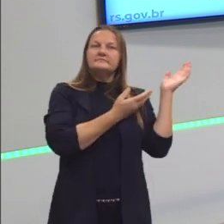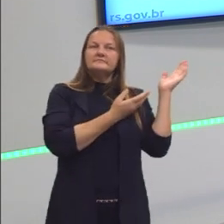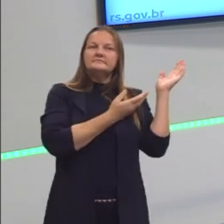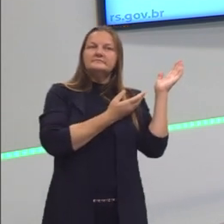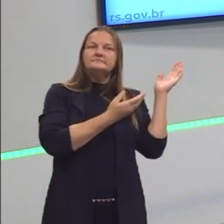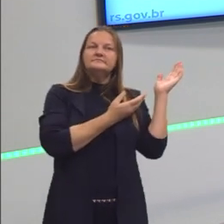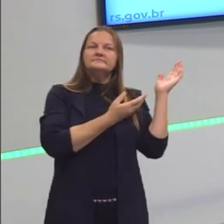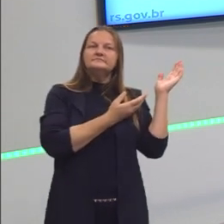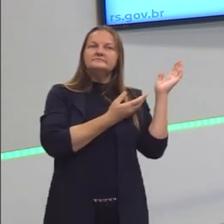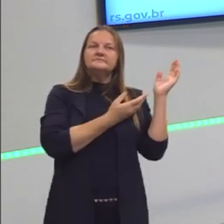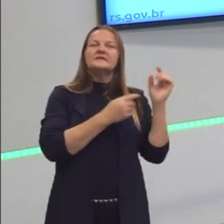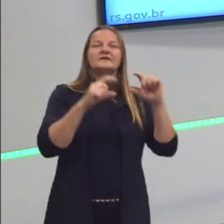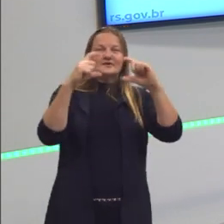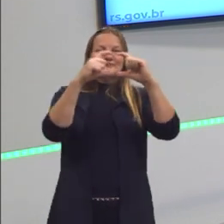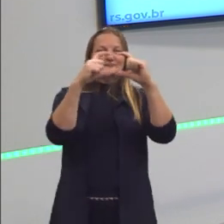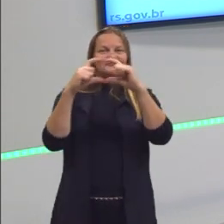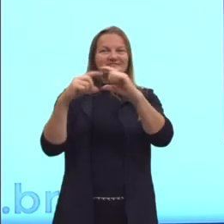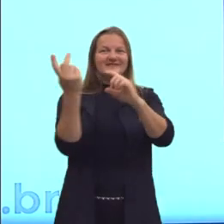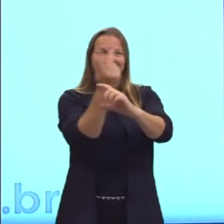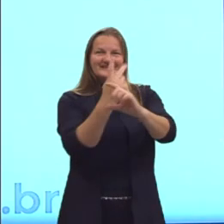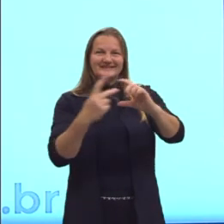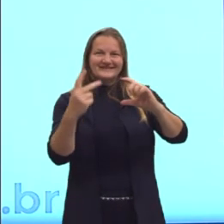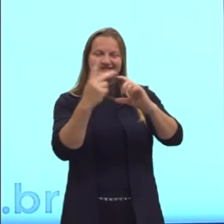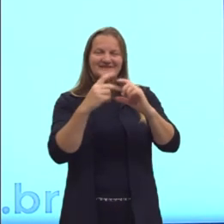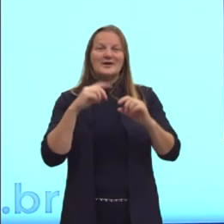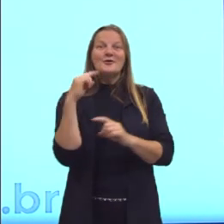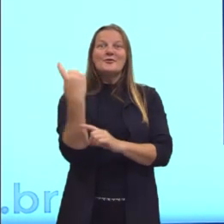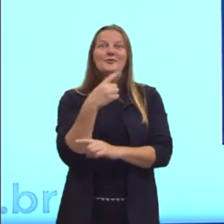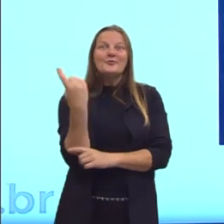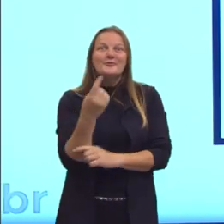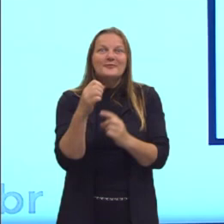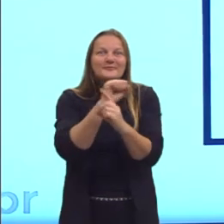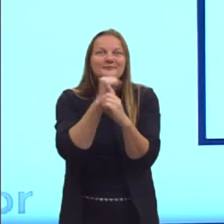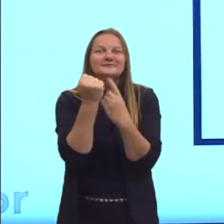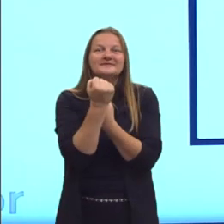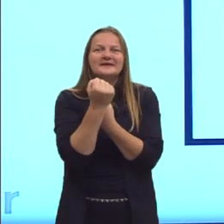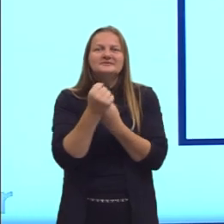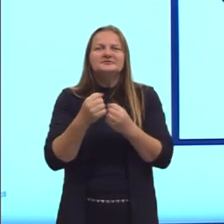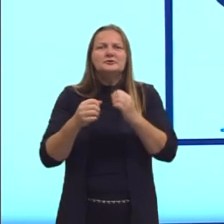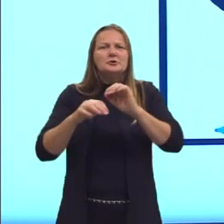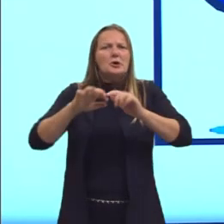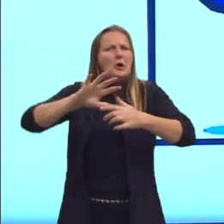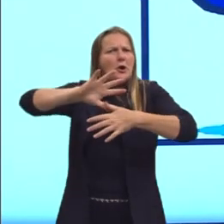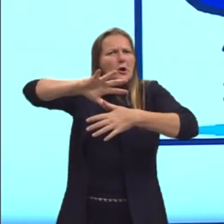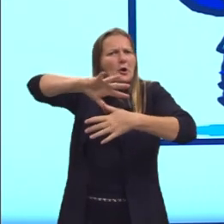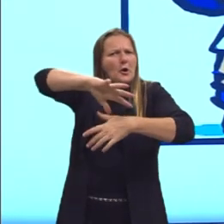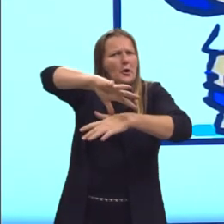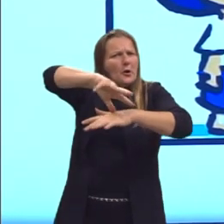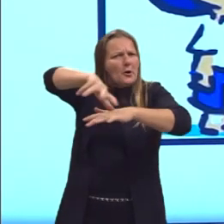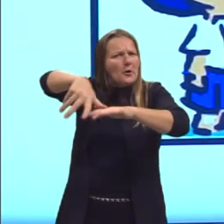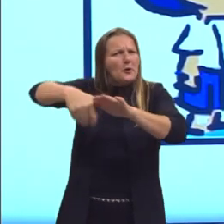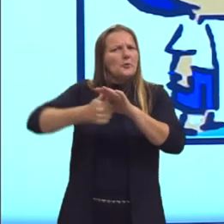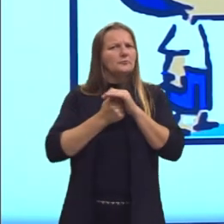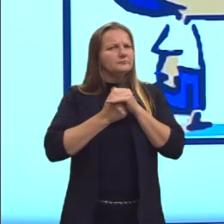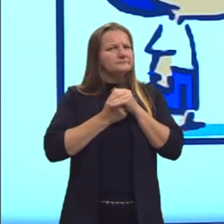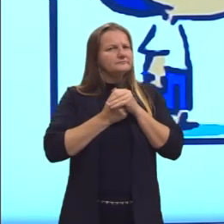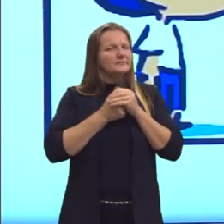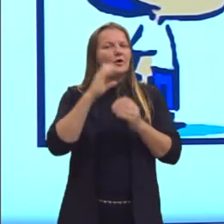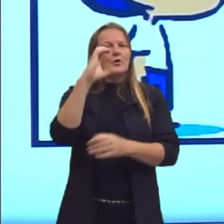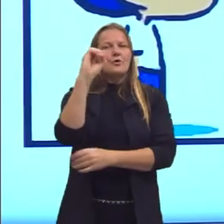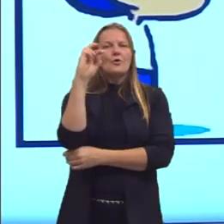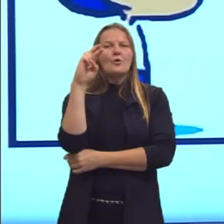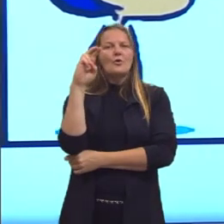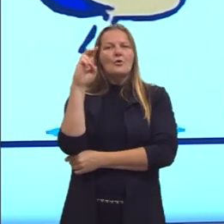tirinha que fala, nossa sociedade está baseada na corrupção, nossos valores estão